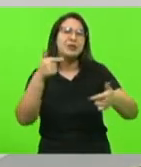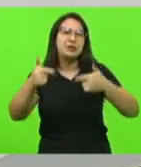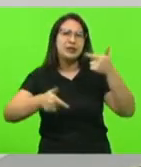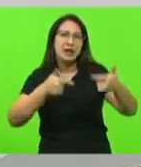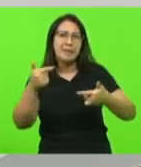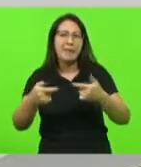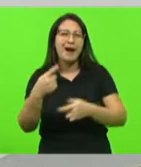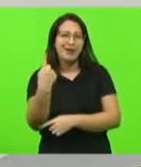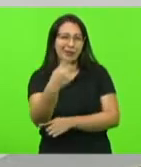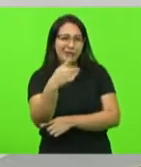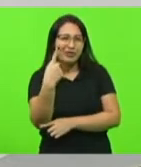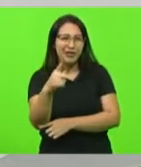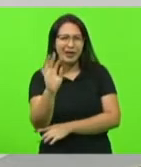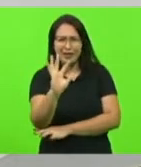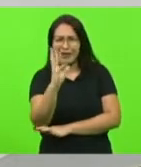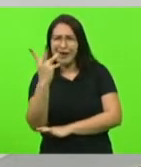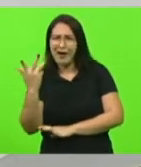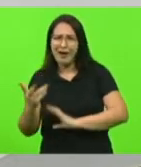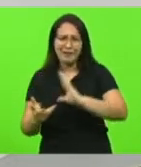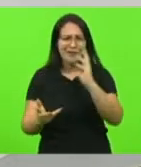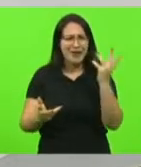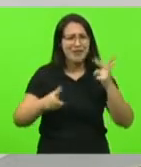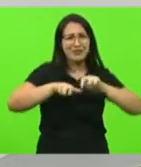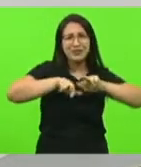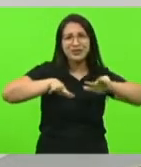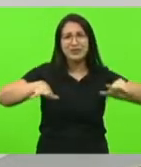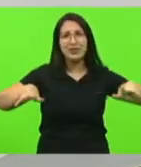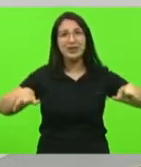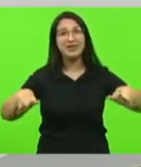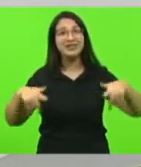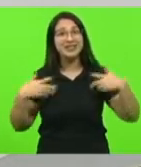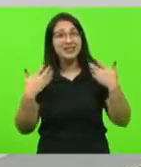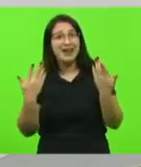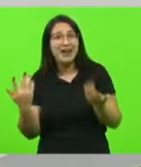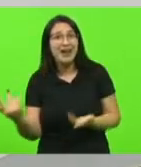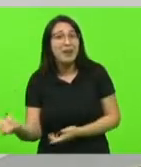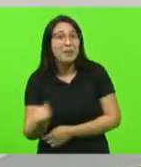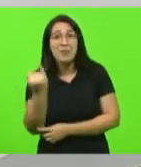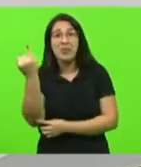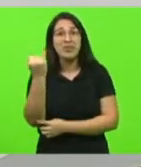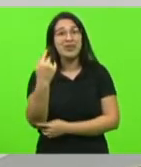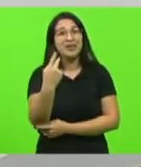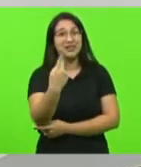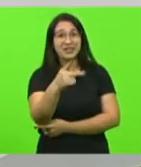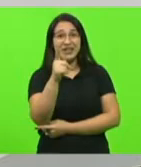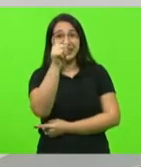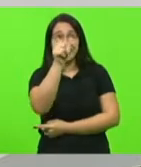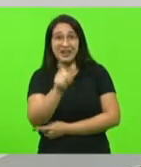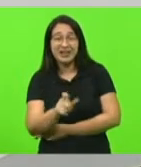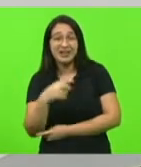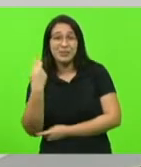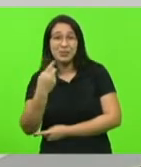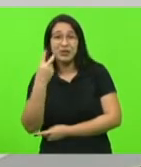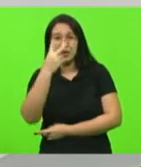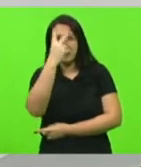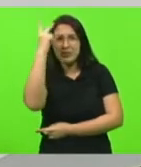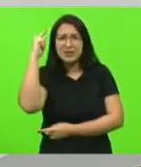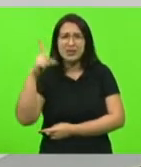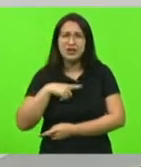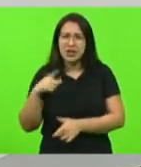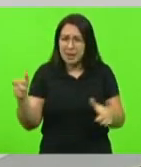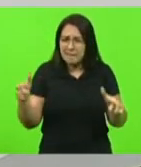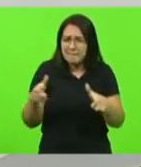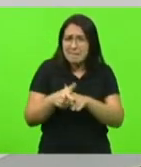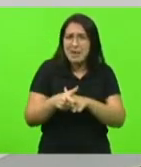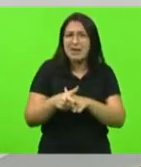horta dele eu fiquei feliz da vida a importância daquilo que o doutor Vicente tem um pequeno bosque